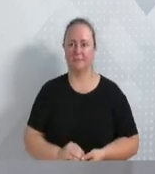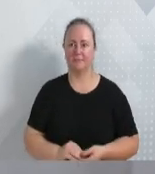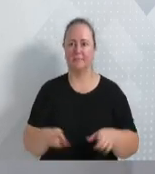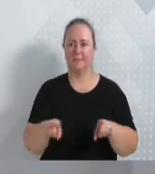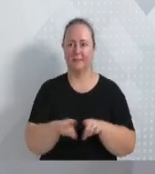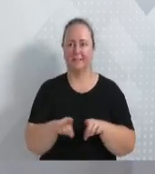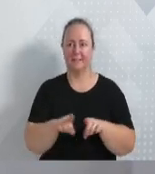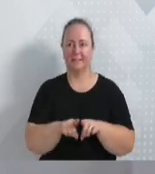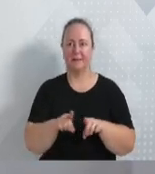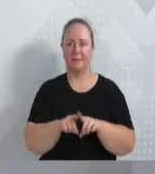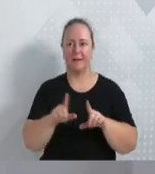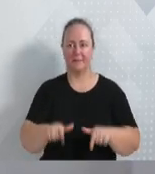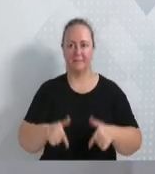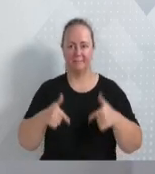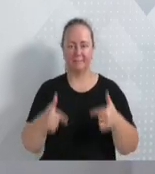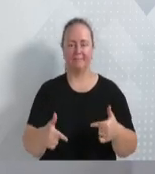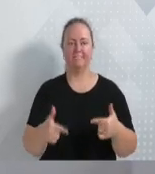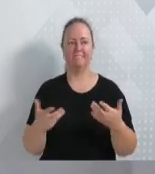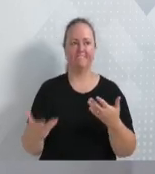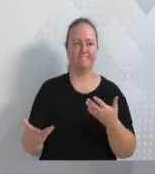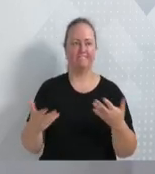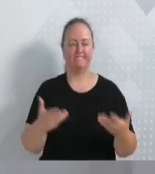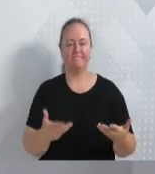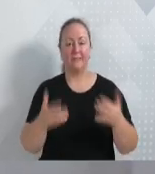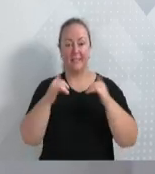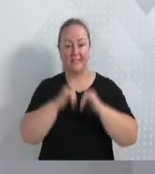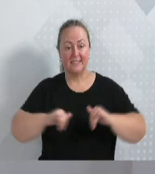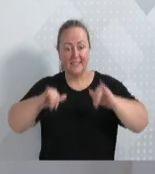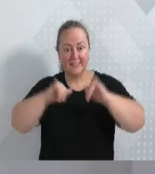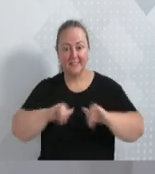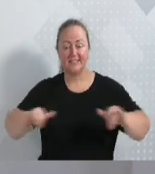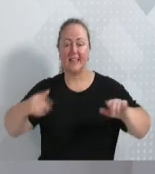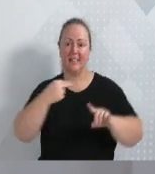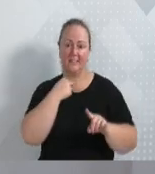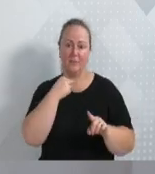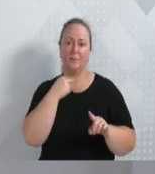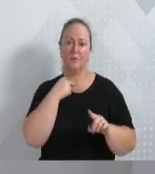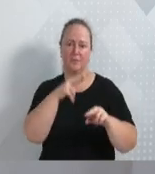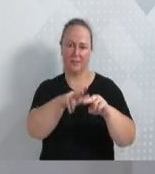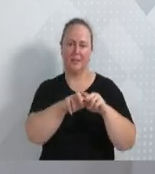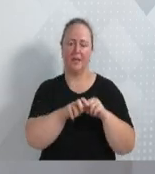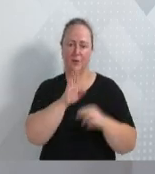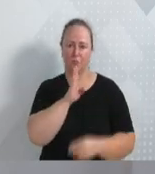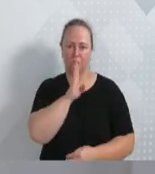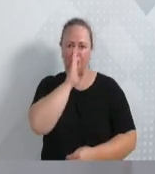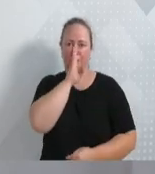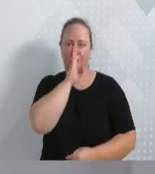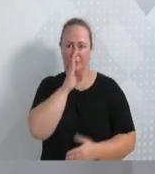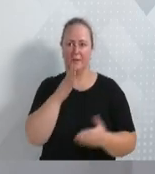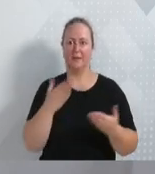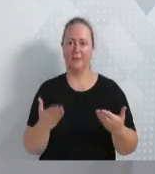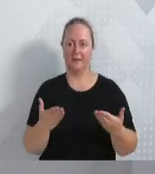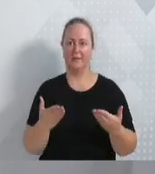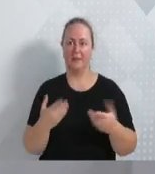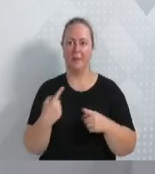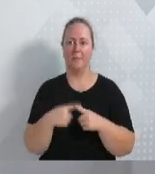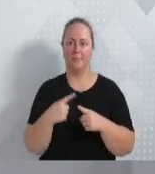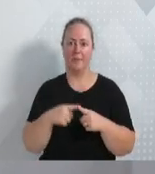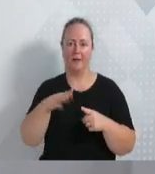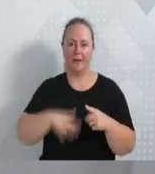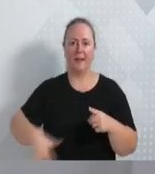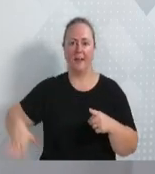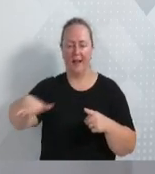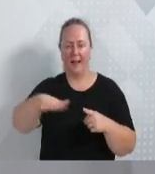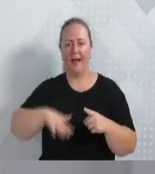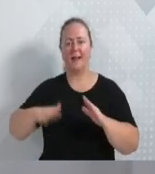muito, apesar de não poder ter sido divulgada pela questão da restrição do sigilo que permeia as crianças